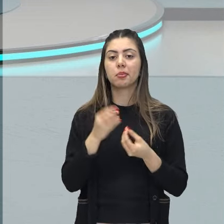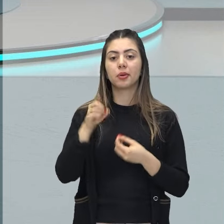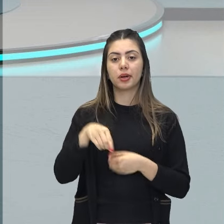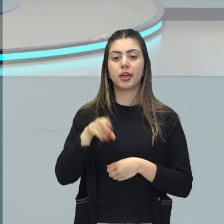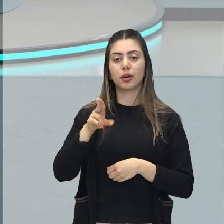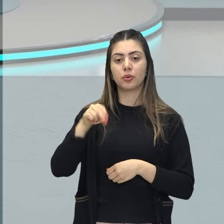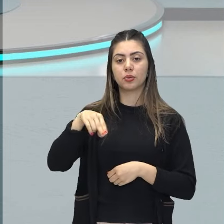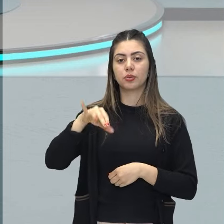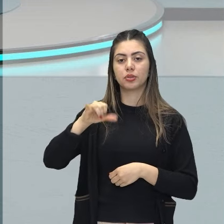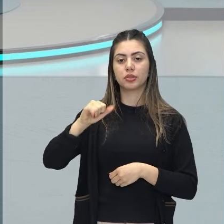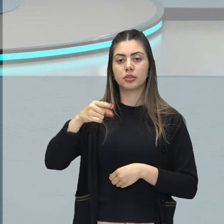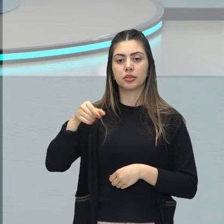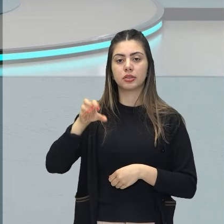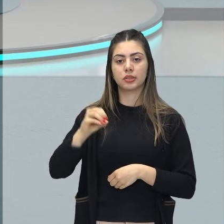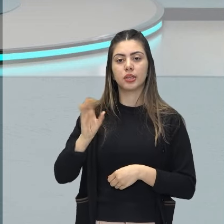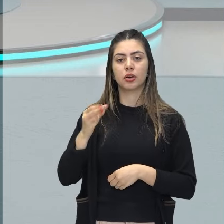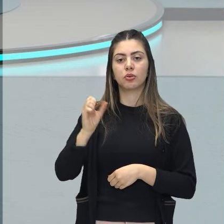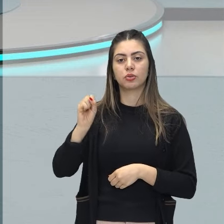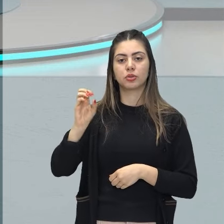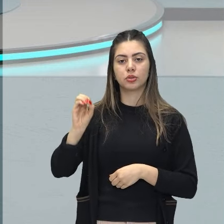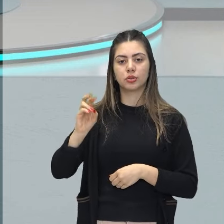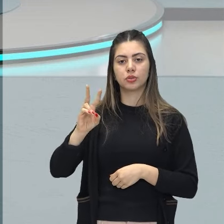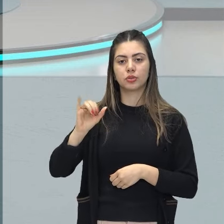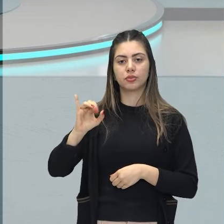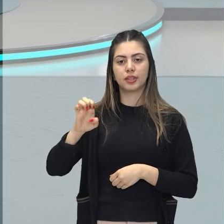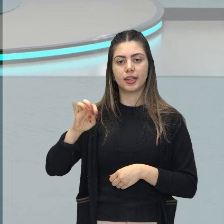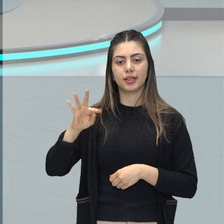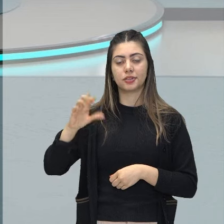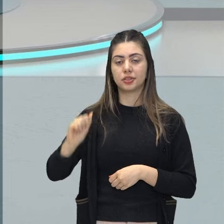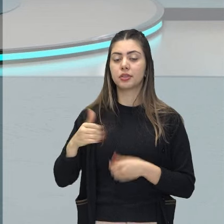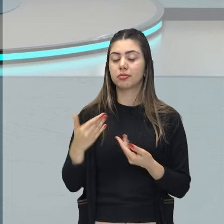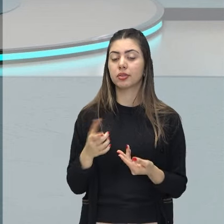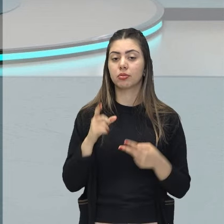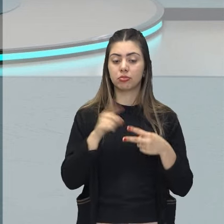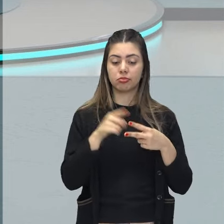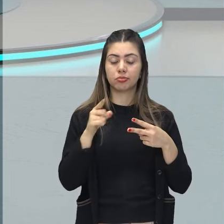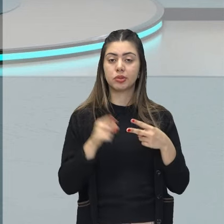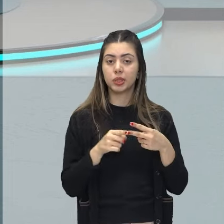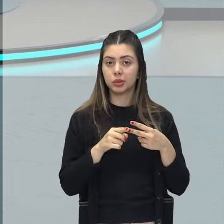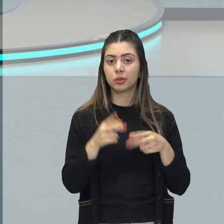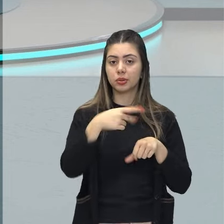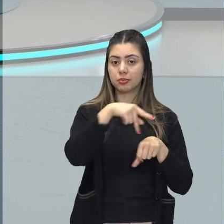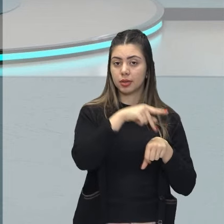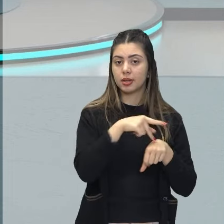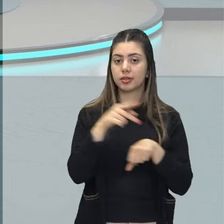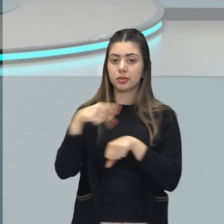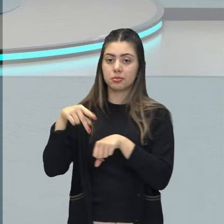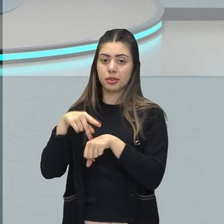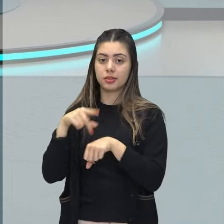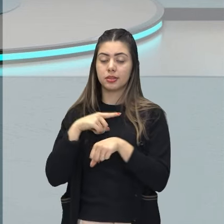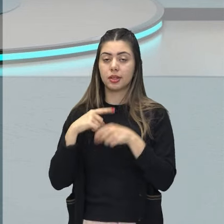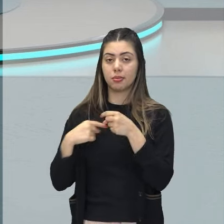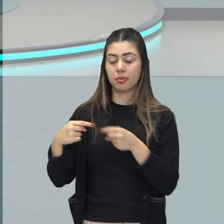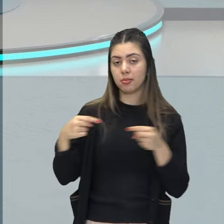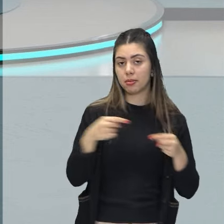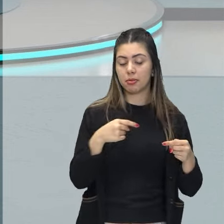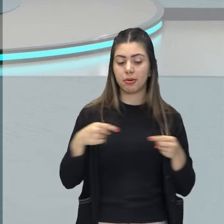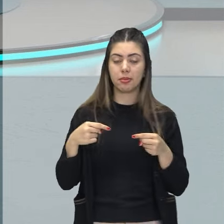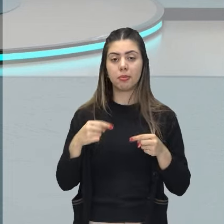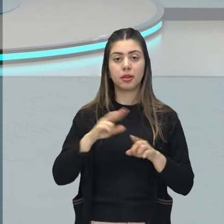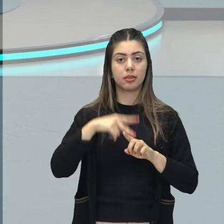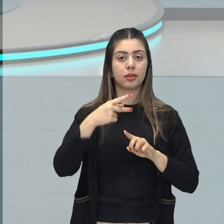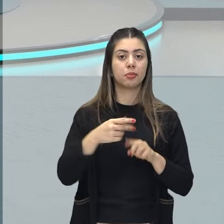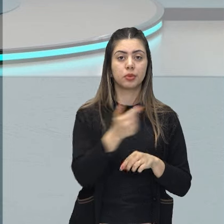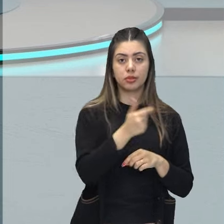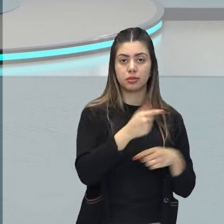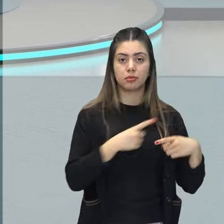Soviéticas, a União Soviética. Então essas duas potências vão disputar, a partir desse período após a